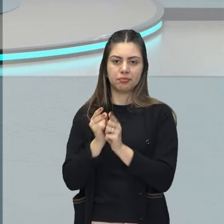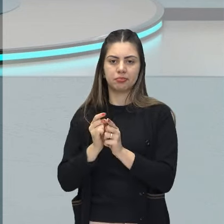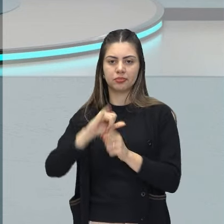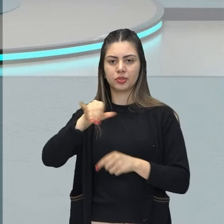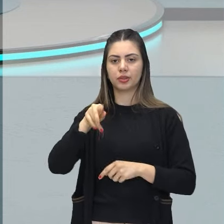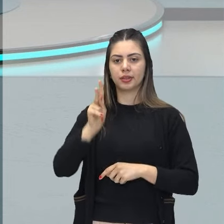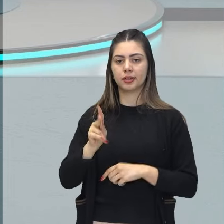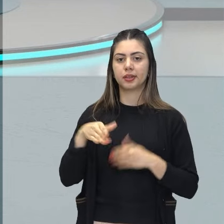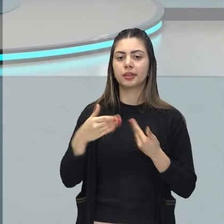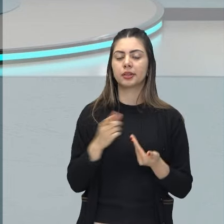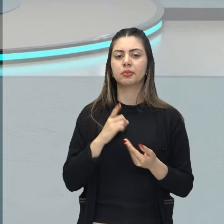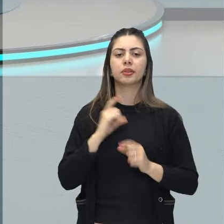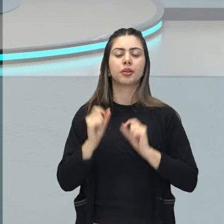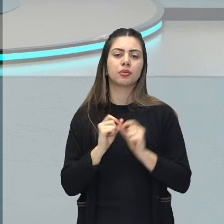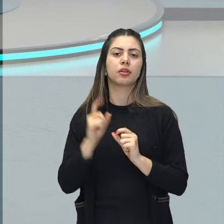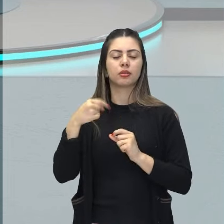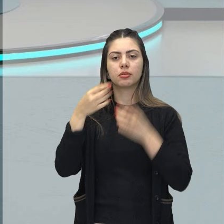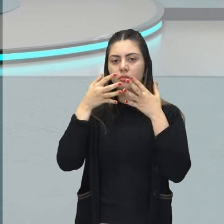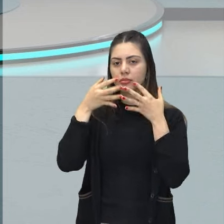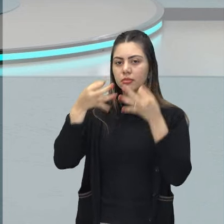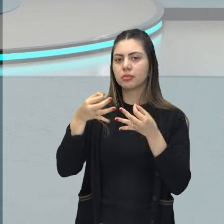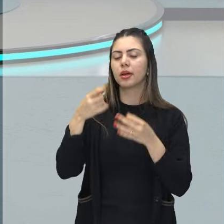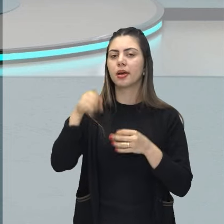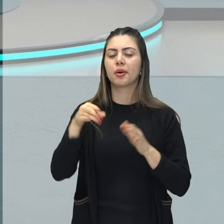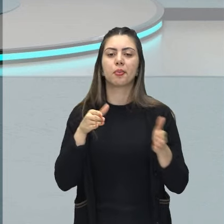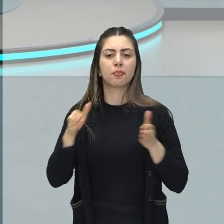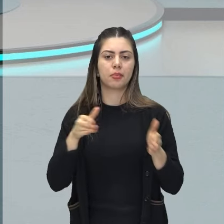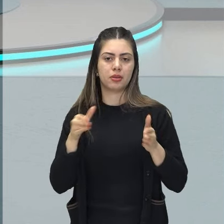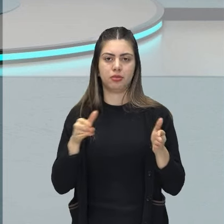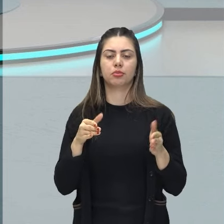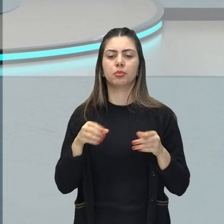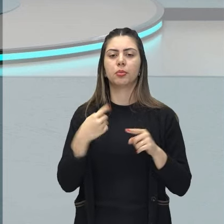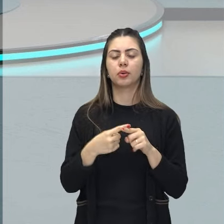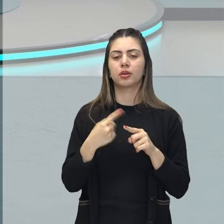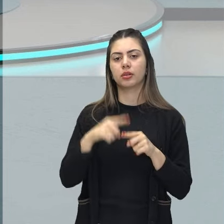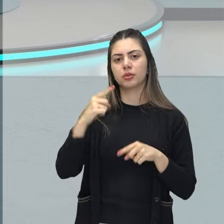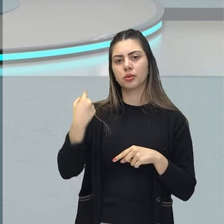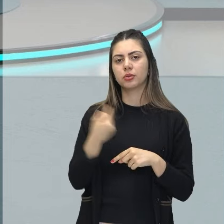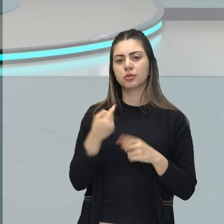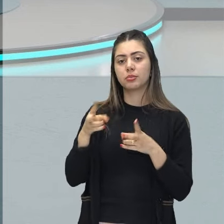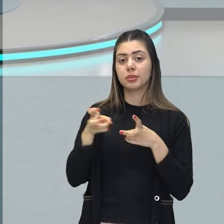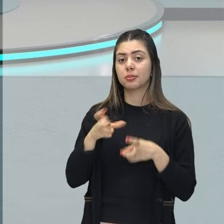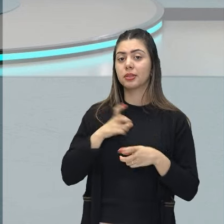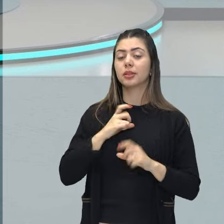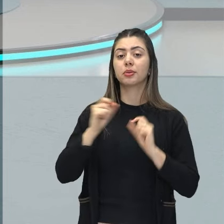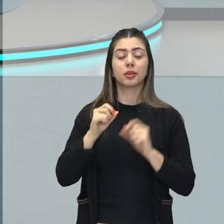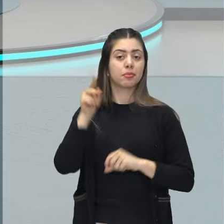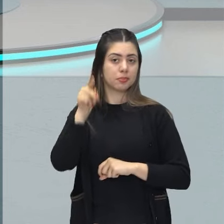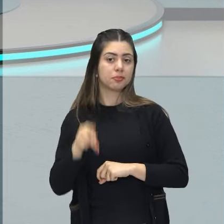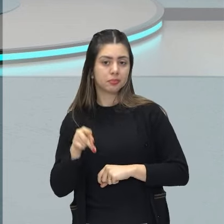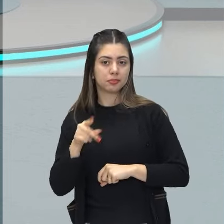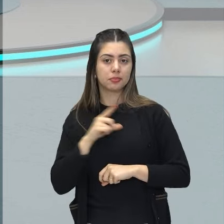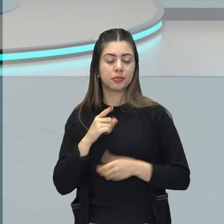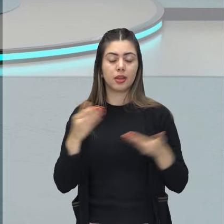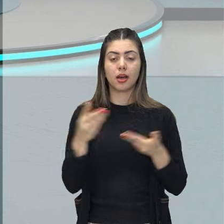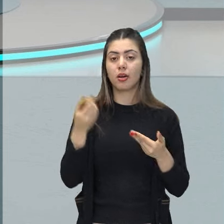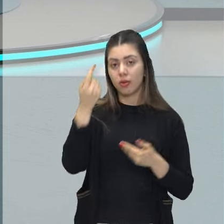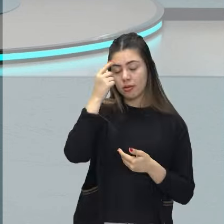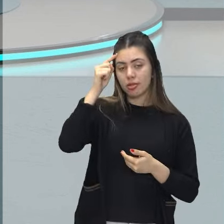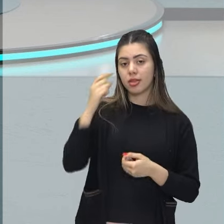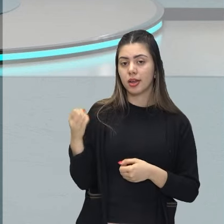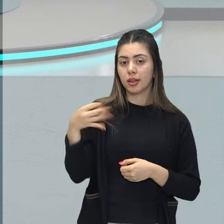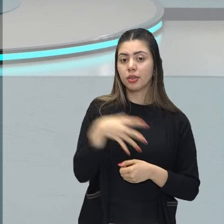temos aí de que chamar a atenção para esse período? Percebemos que vamos ter um presidente que vai trazer uma ideia de